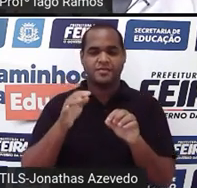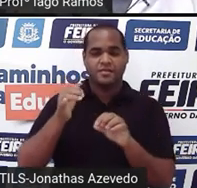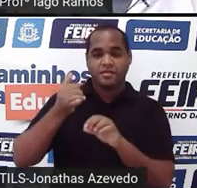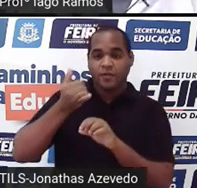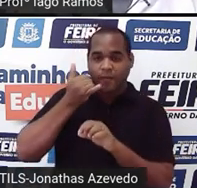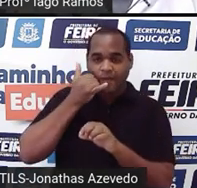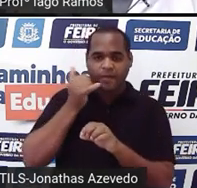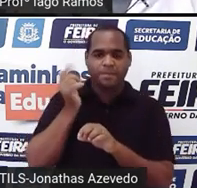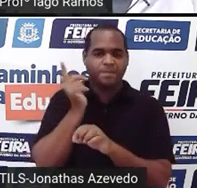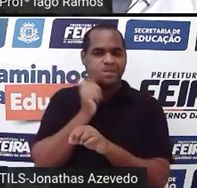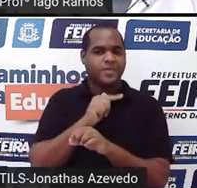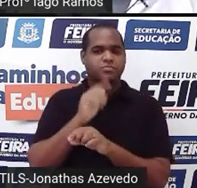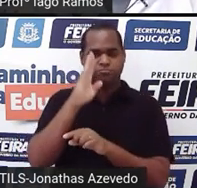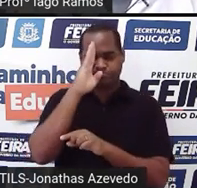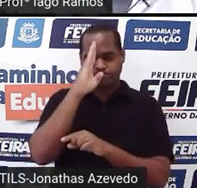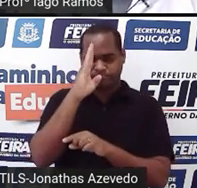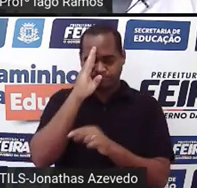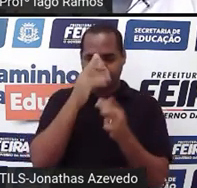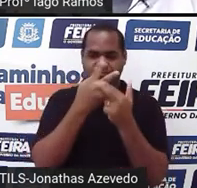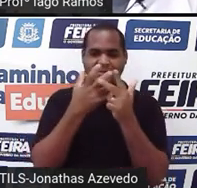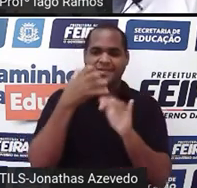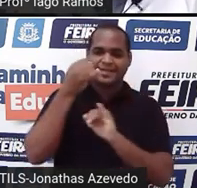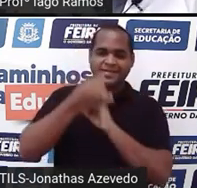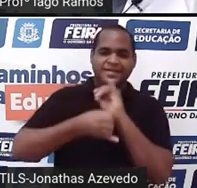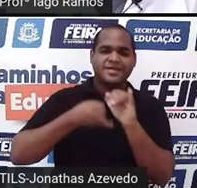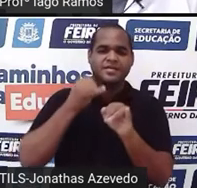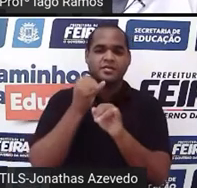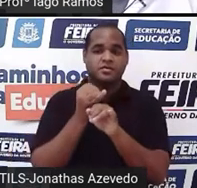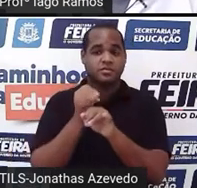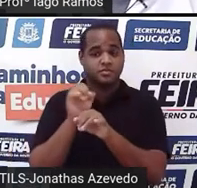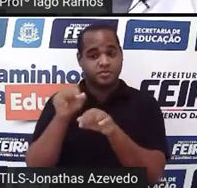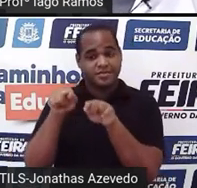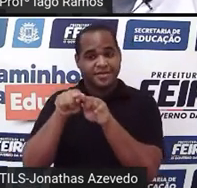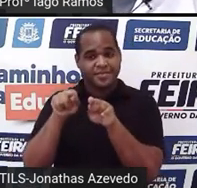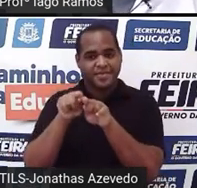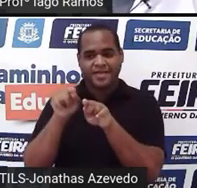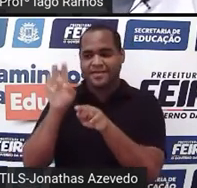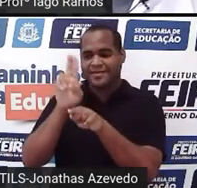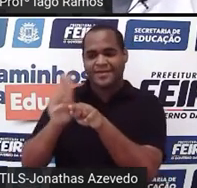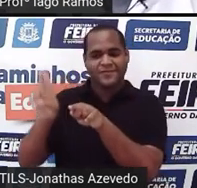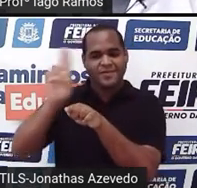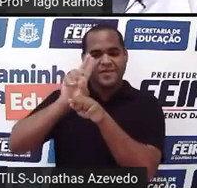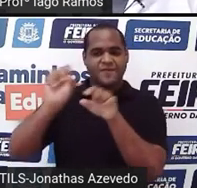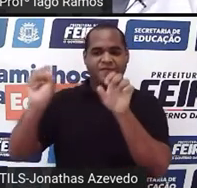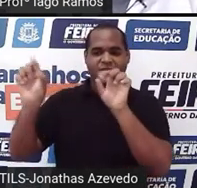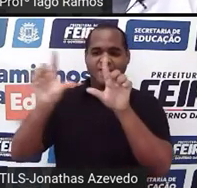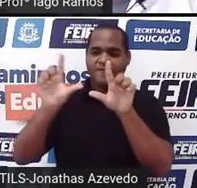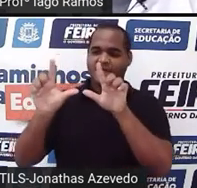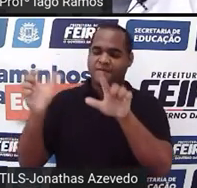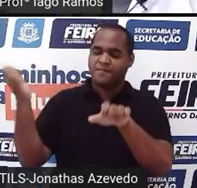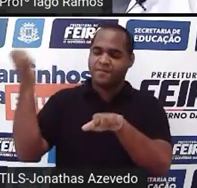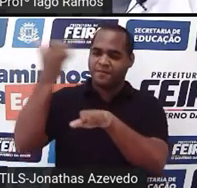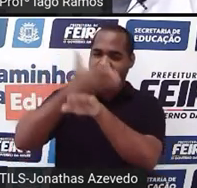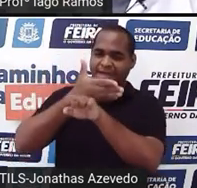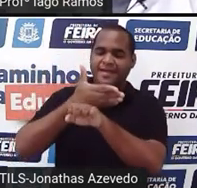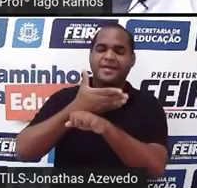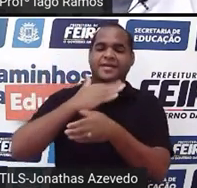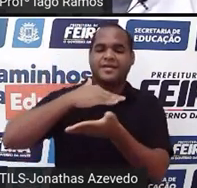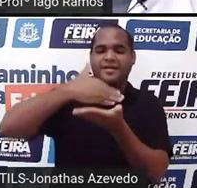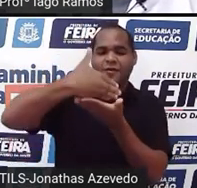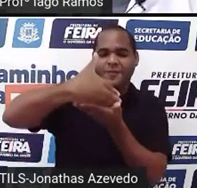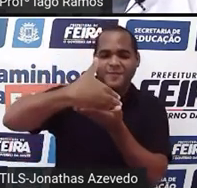celular segue como principal meio para acesso à internet, uso da televisão cresce e supera o computador, tá bom?